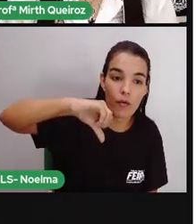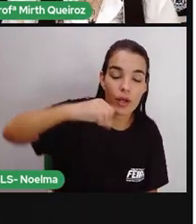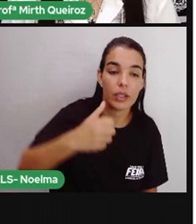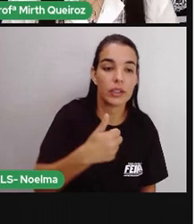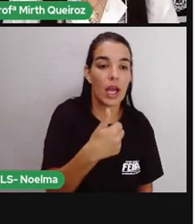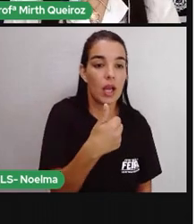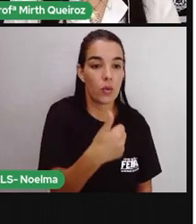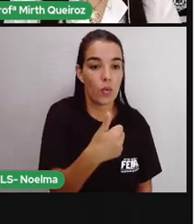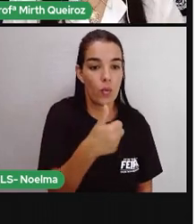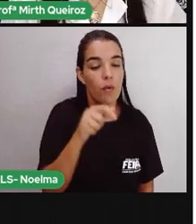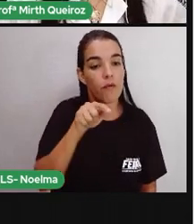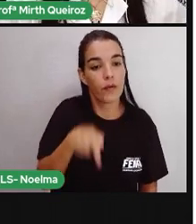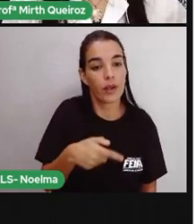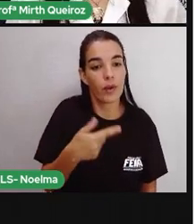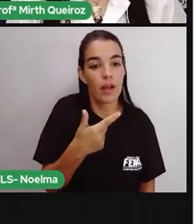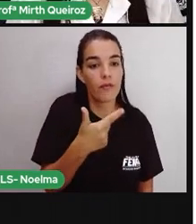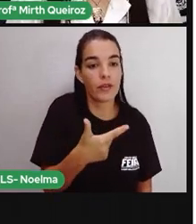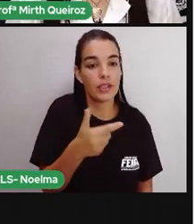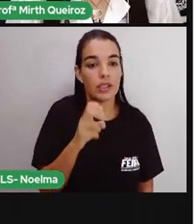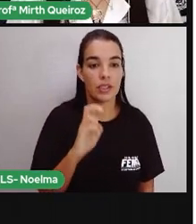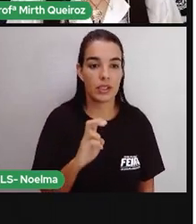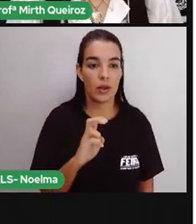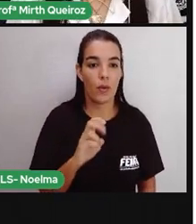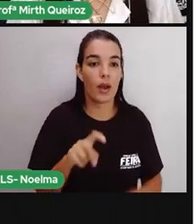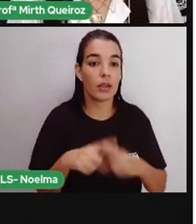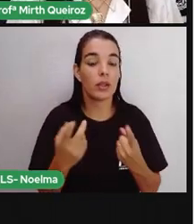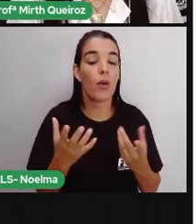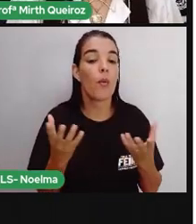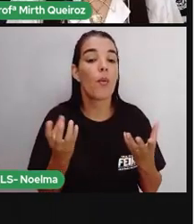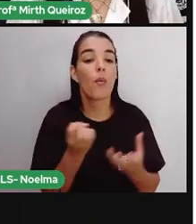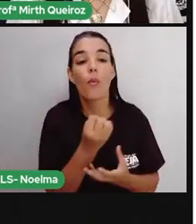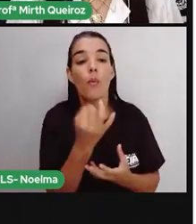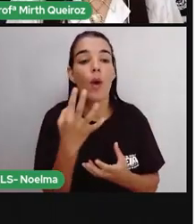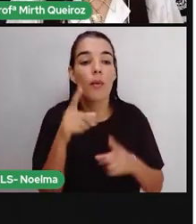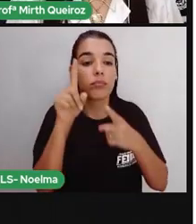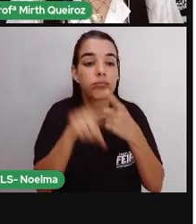e 25. Qual a alternativa correta?